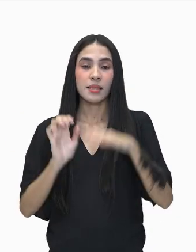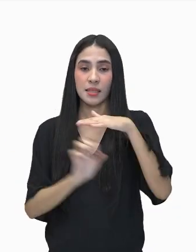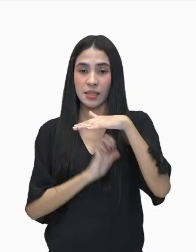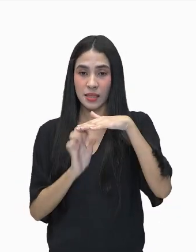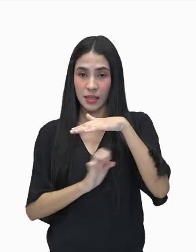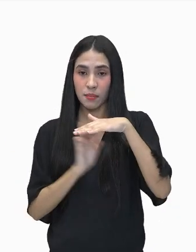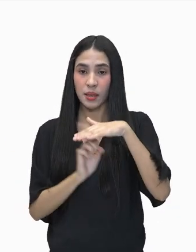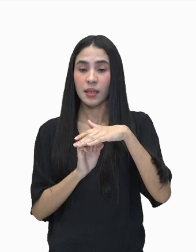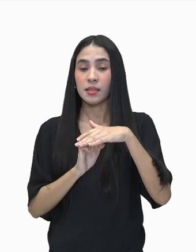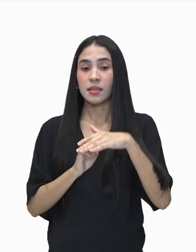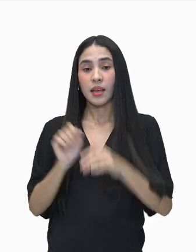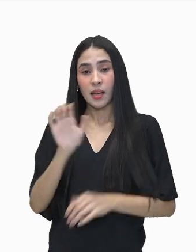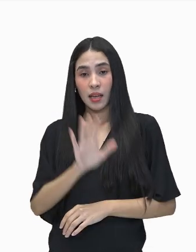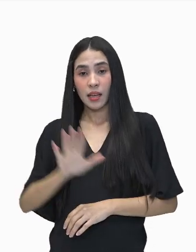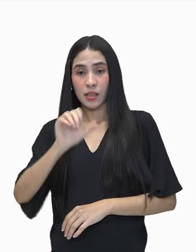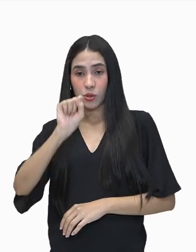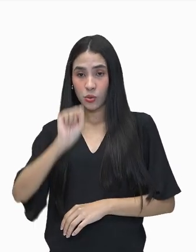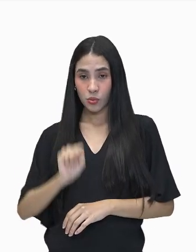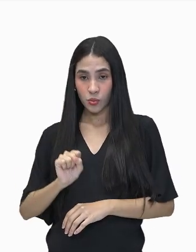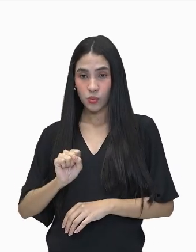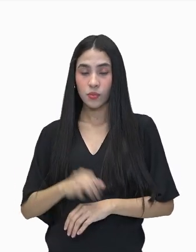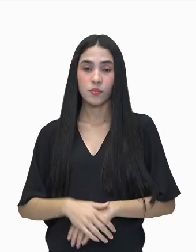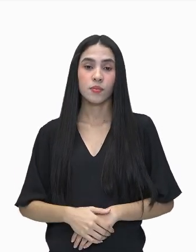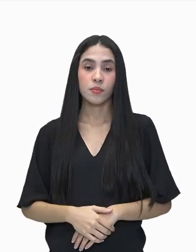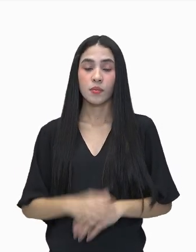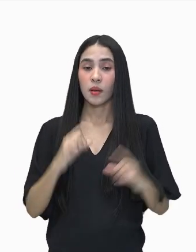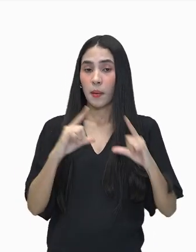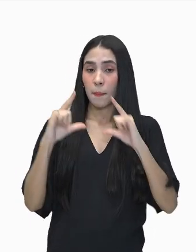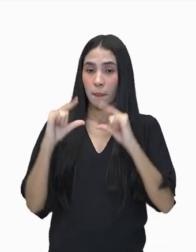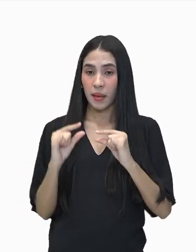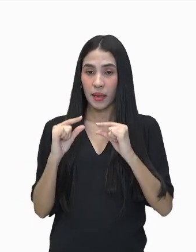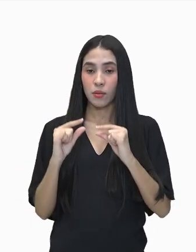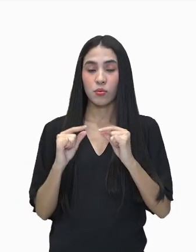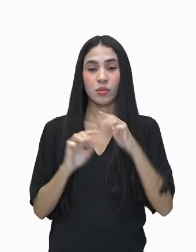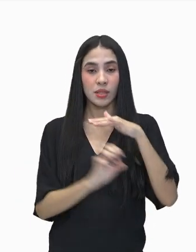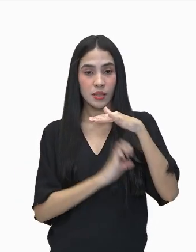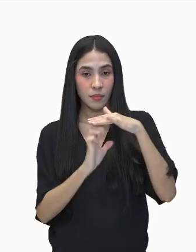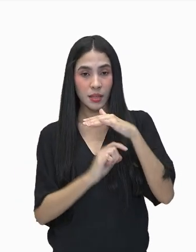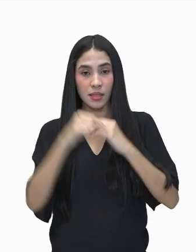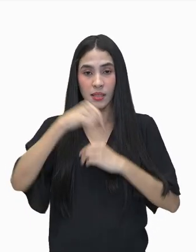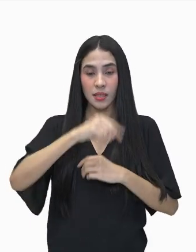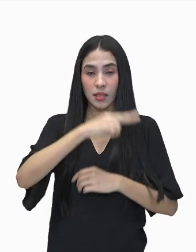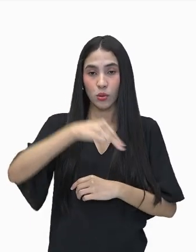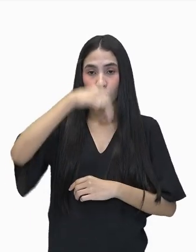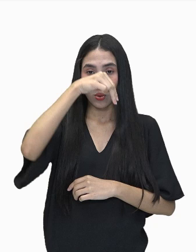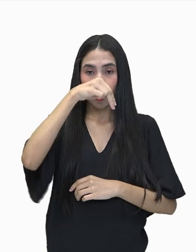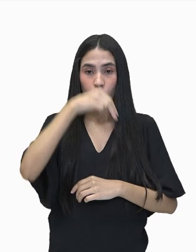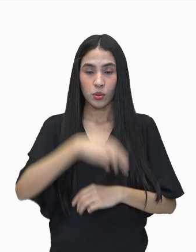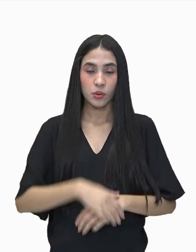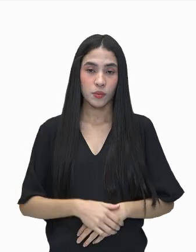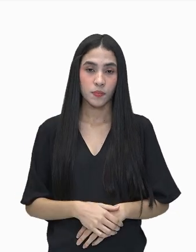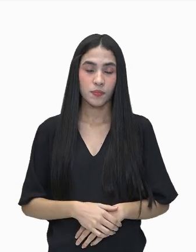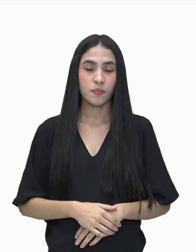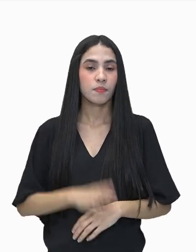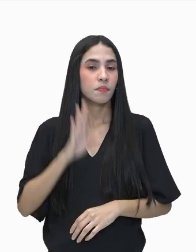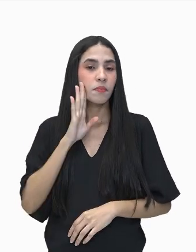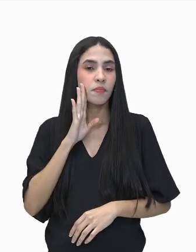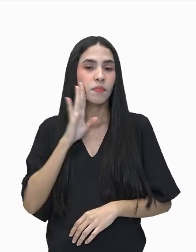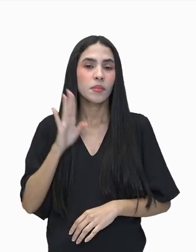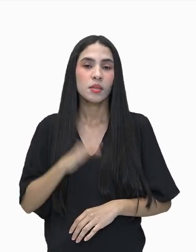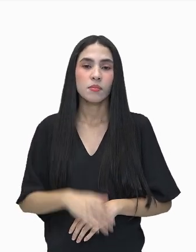lá na região sudeste, menos empresas aqui para o lado do norte, especialmente